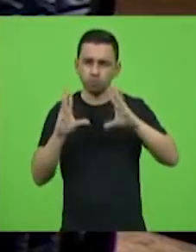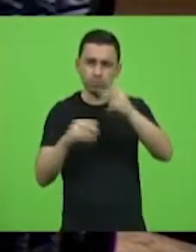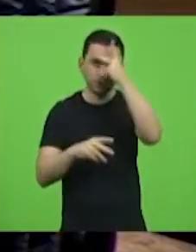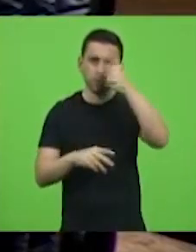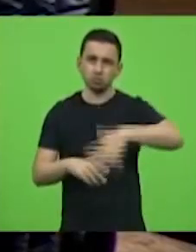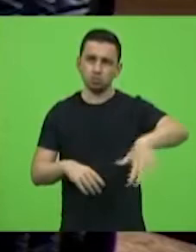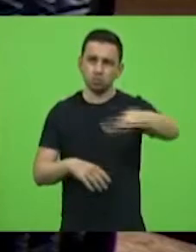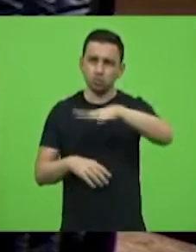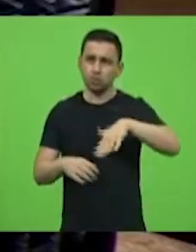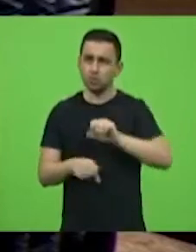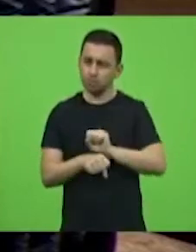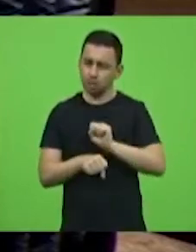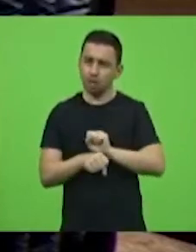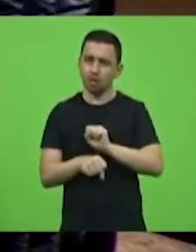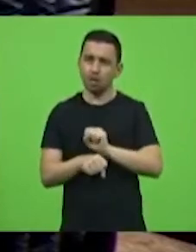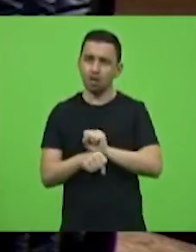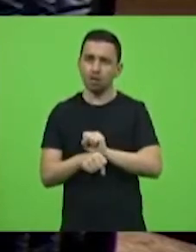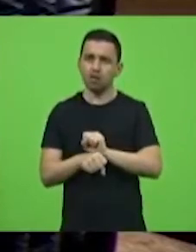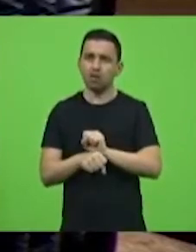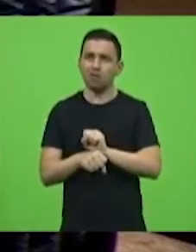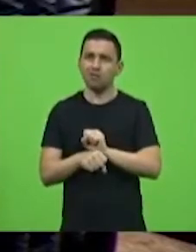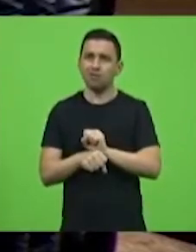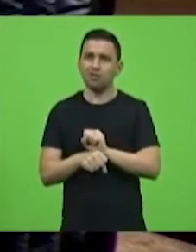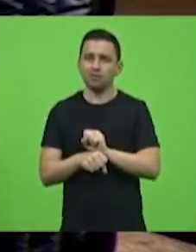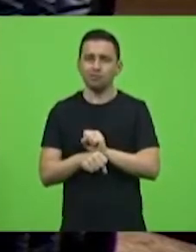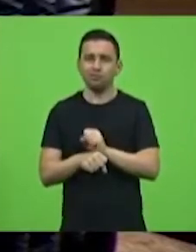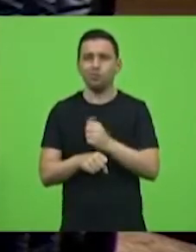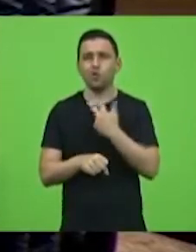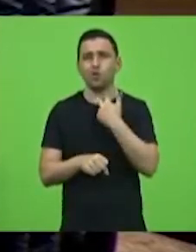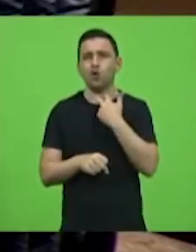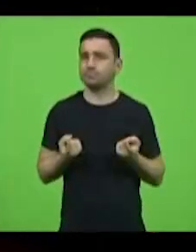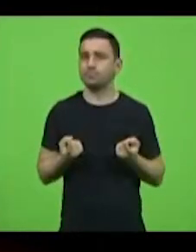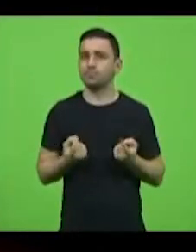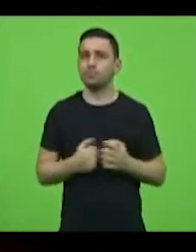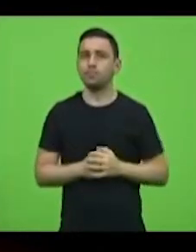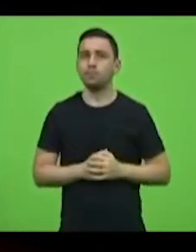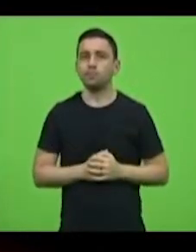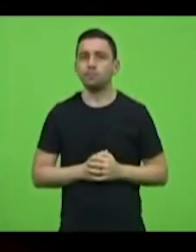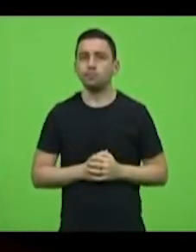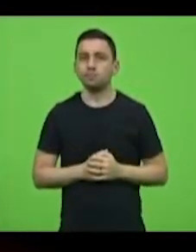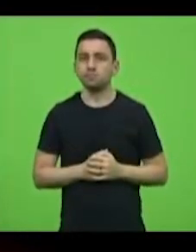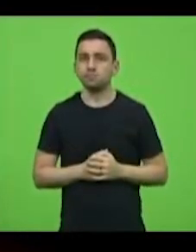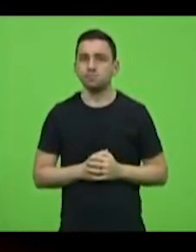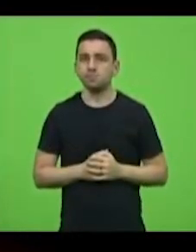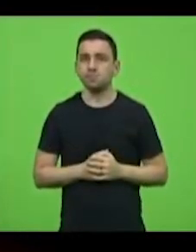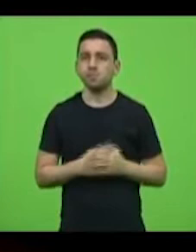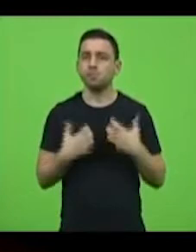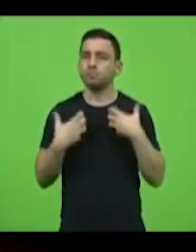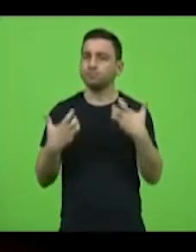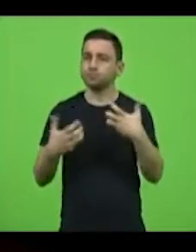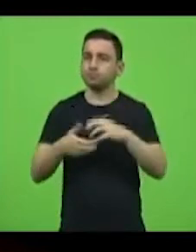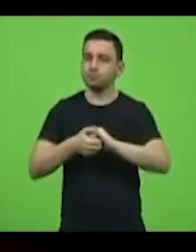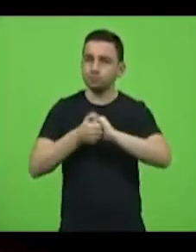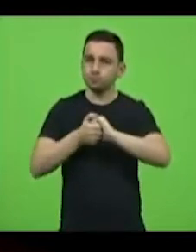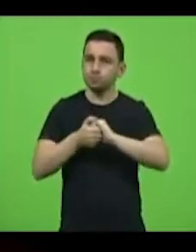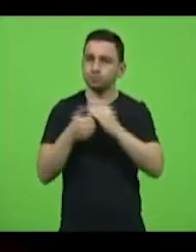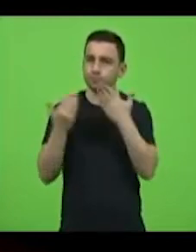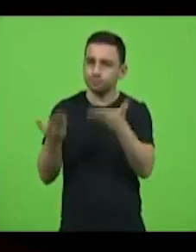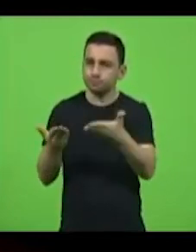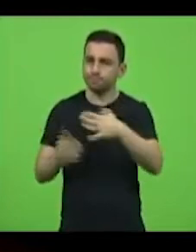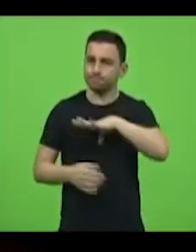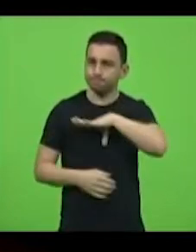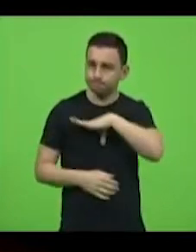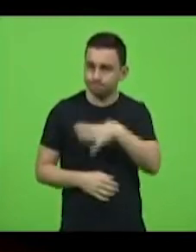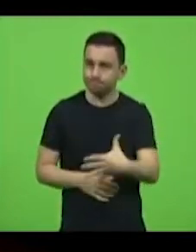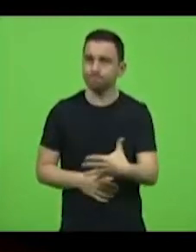esperem e não venham condenar precipitadamente. E eu quero lhe cumprimentar pela coragem,